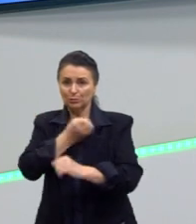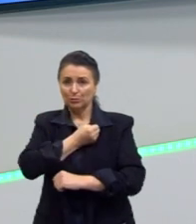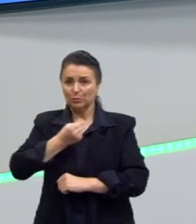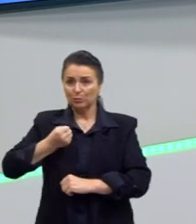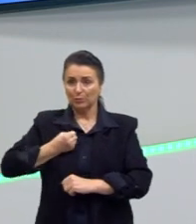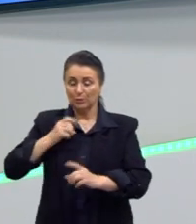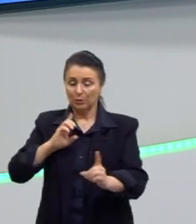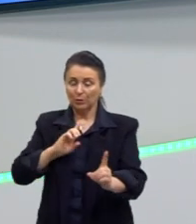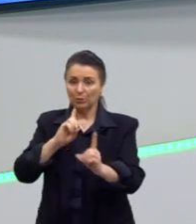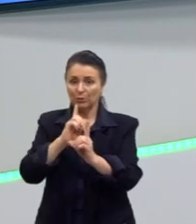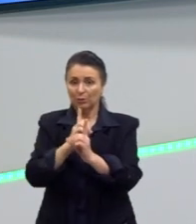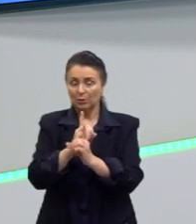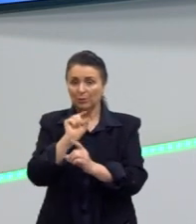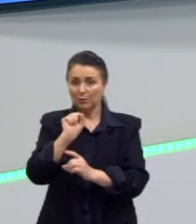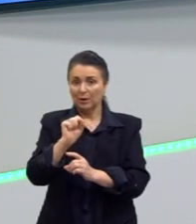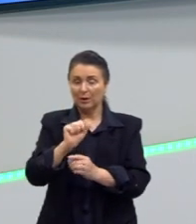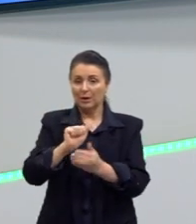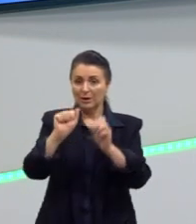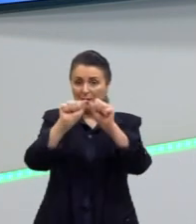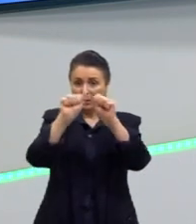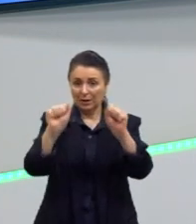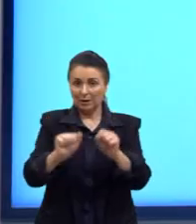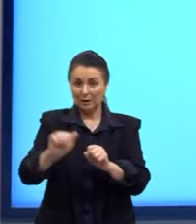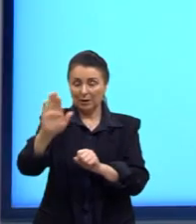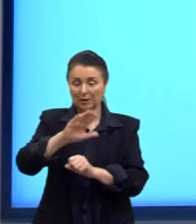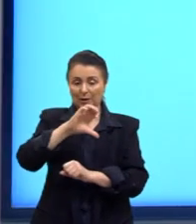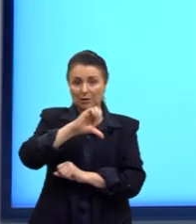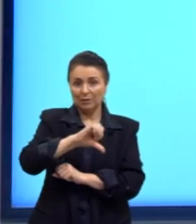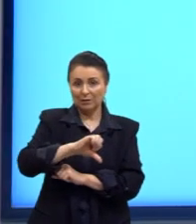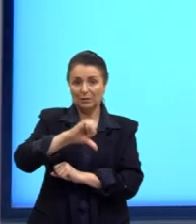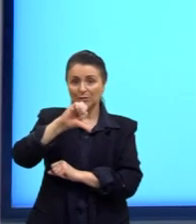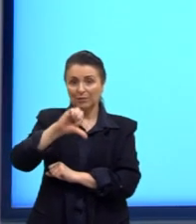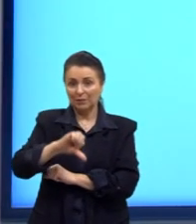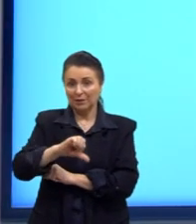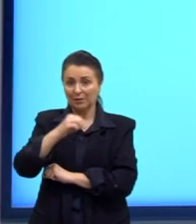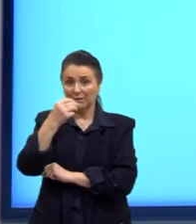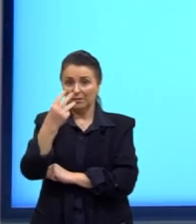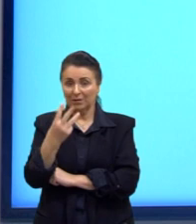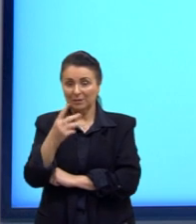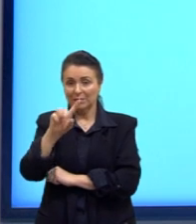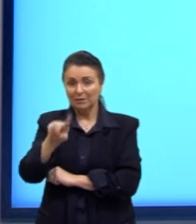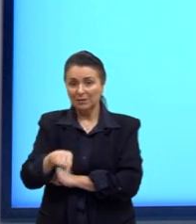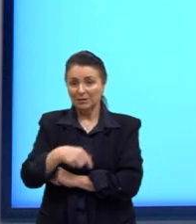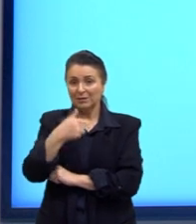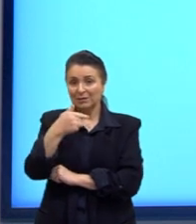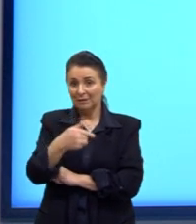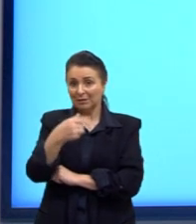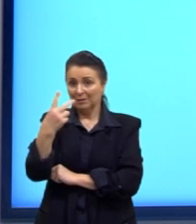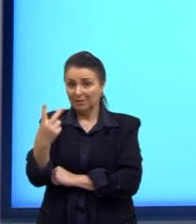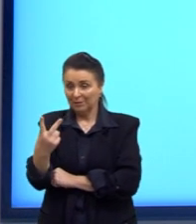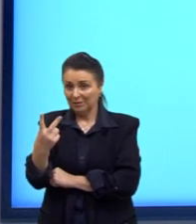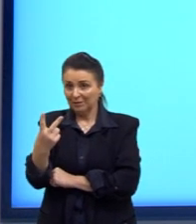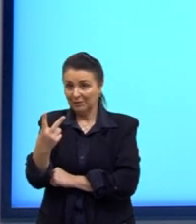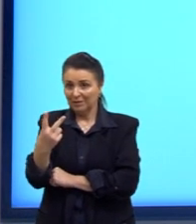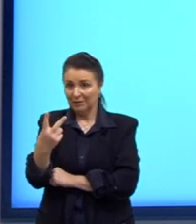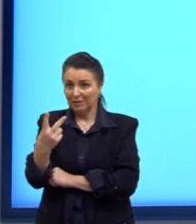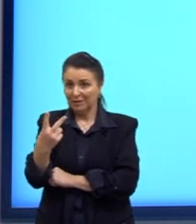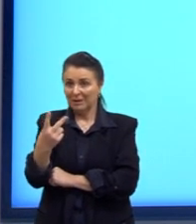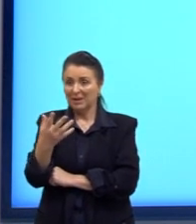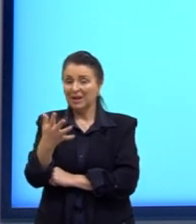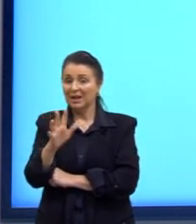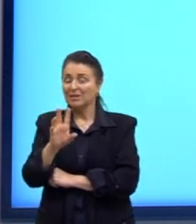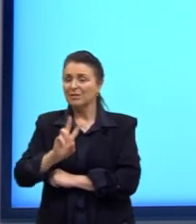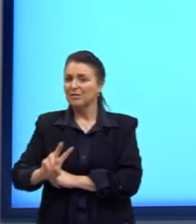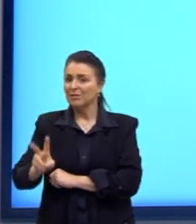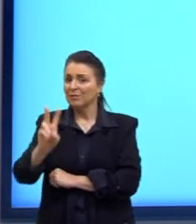Nós chegamos que a área é 993,72. Esse valor, ele